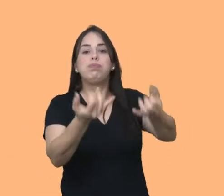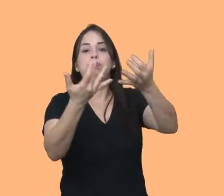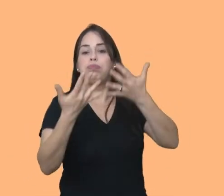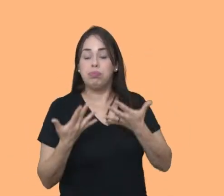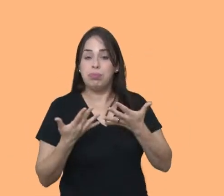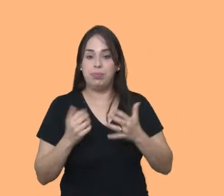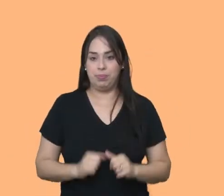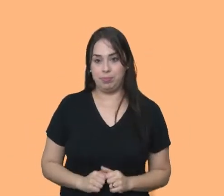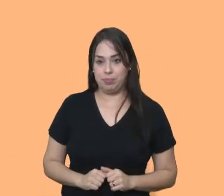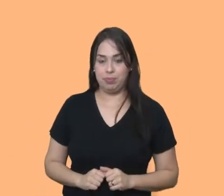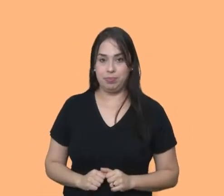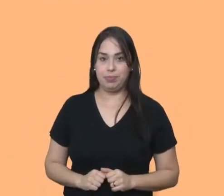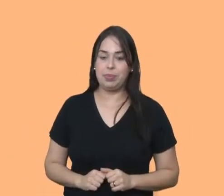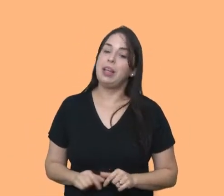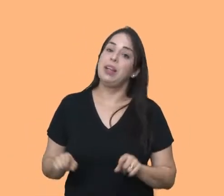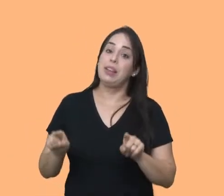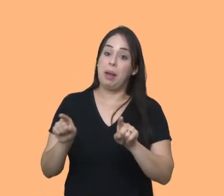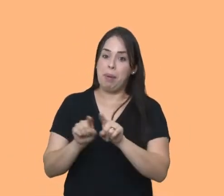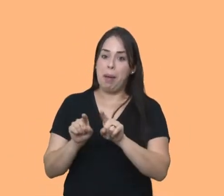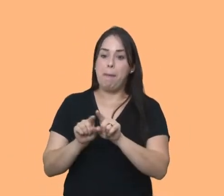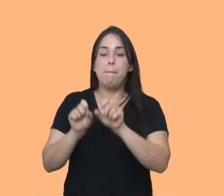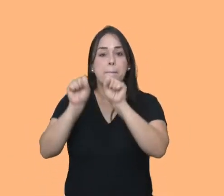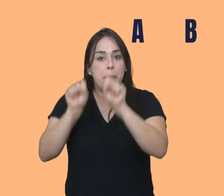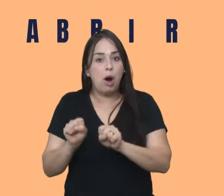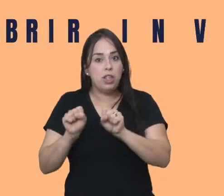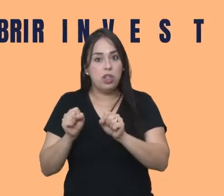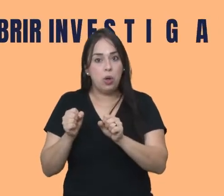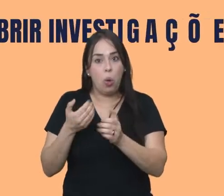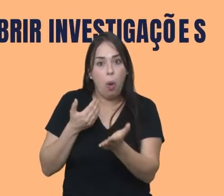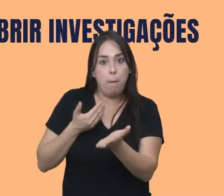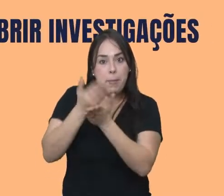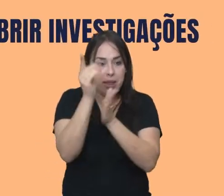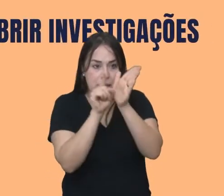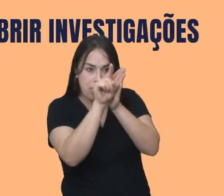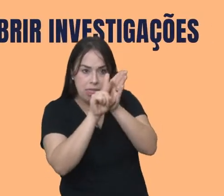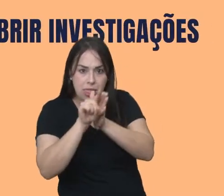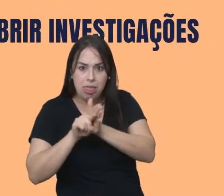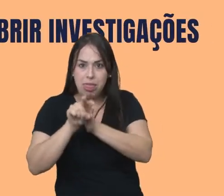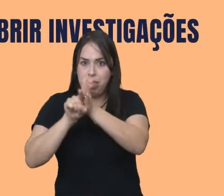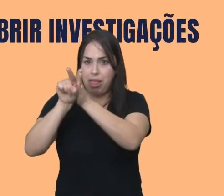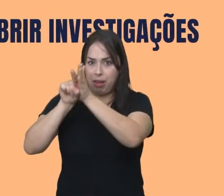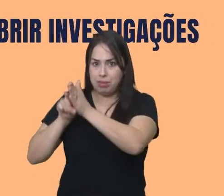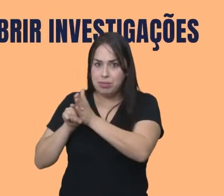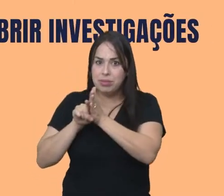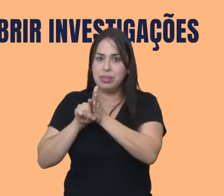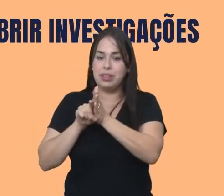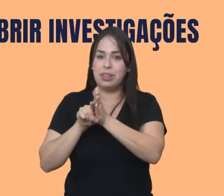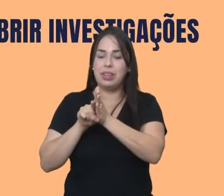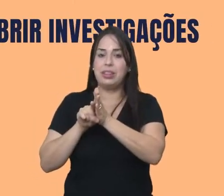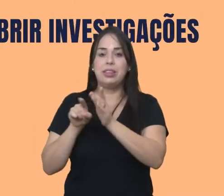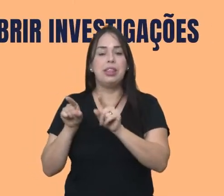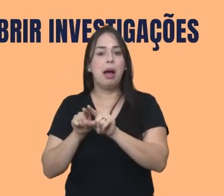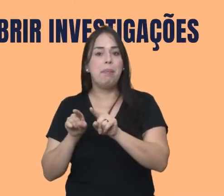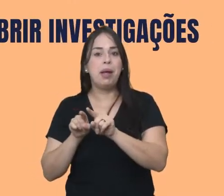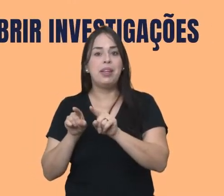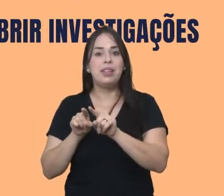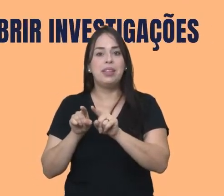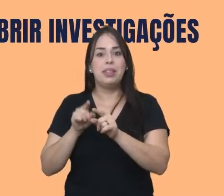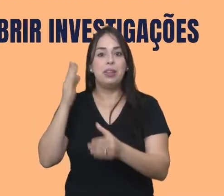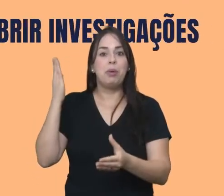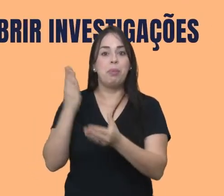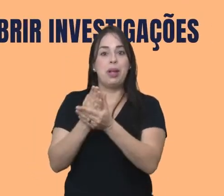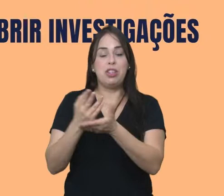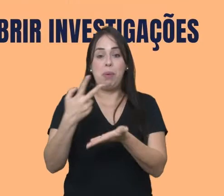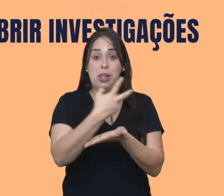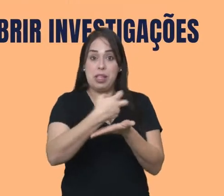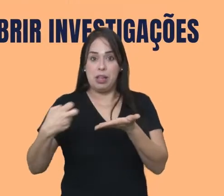esclarecimentos quando necessário. Eles também podem abrir investigações a partir de comissões de inquérito e conduzir até mesmo